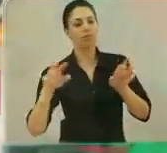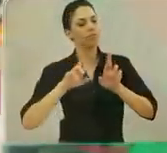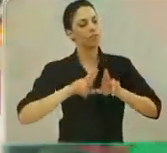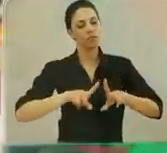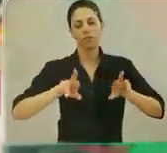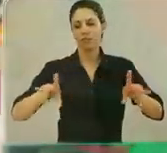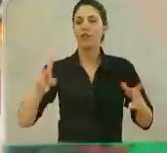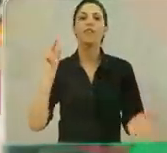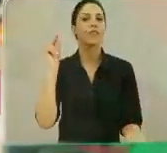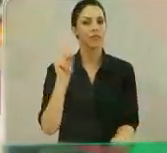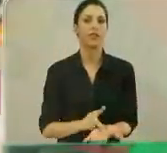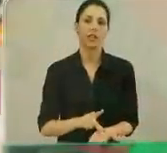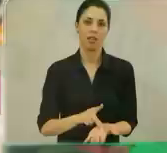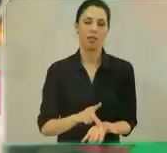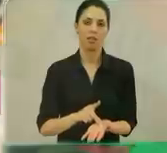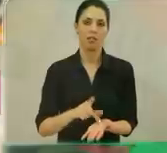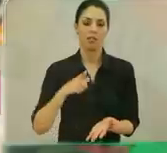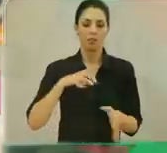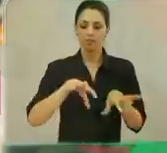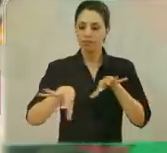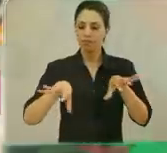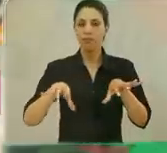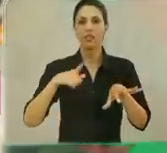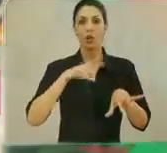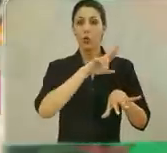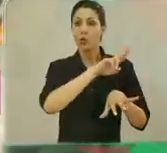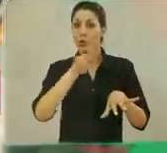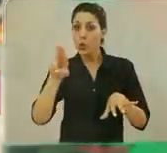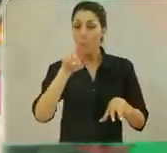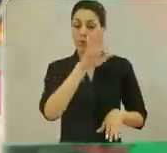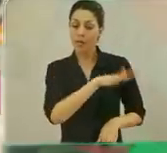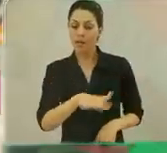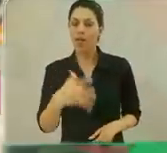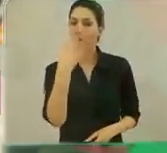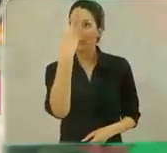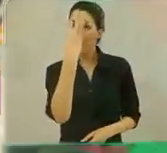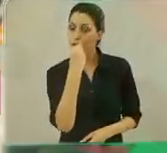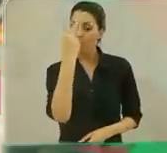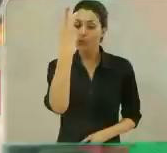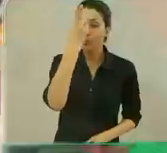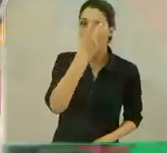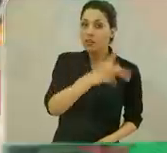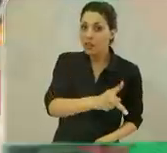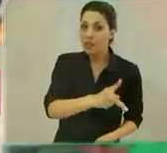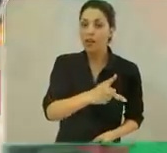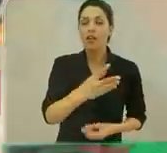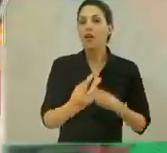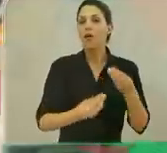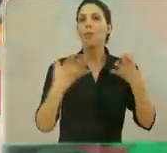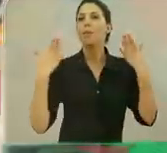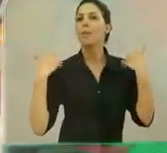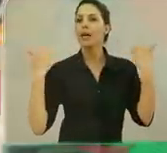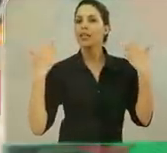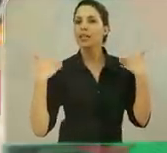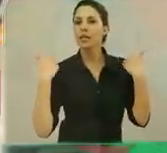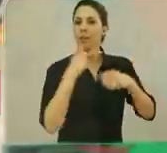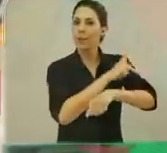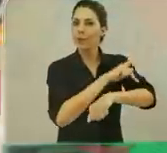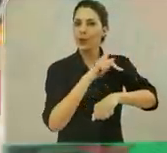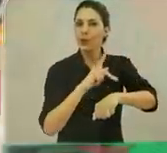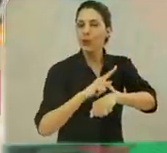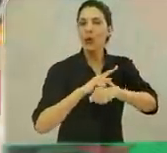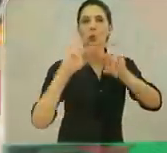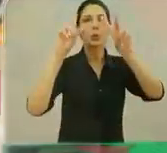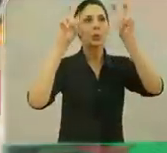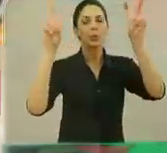individuais, realmente individuais. Ele está lá o nome da criança com a fotografia dele, o passeio que